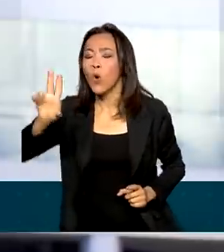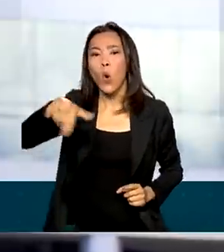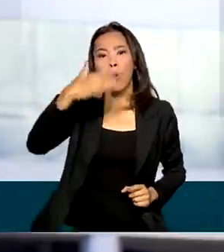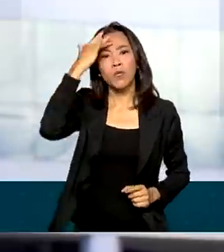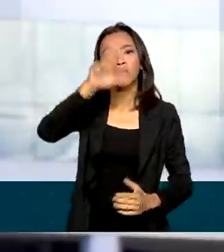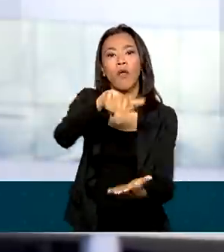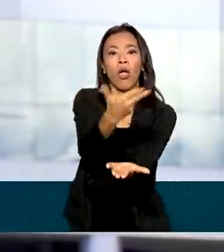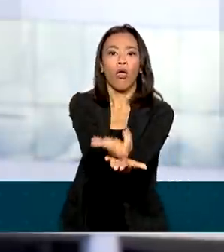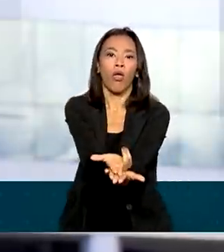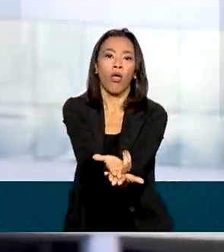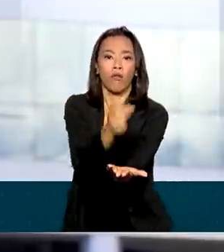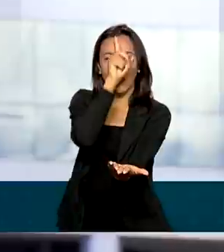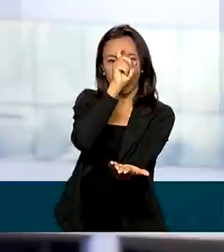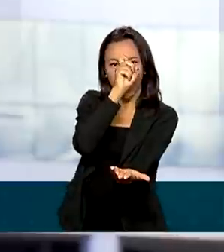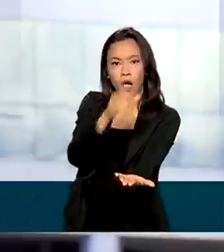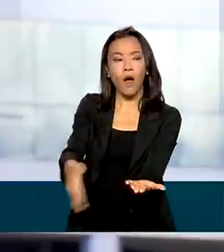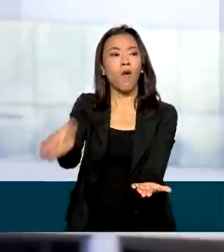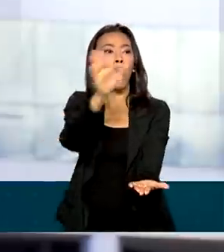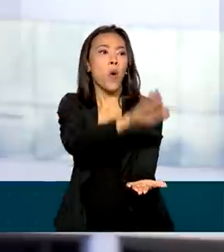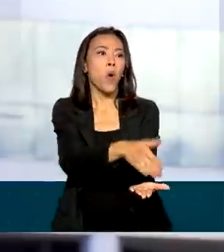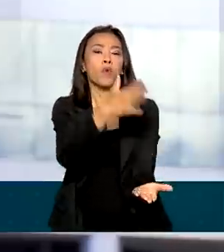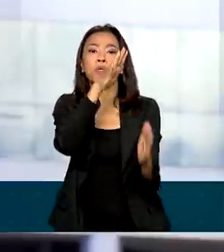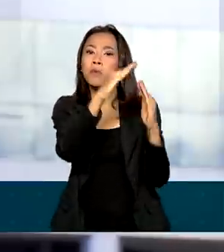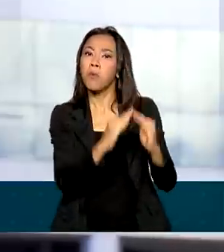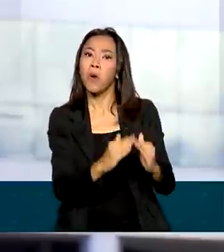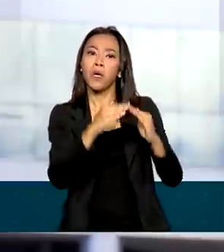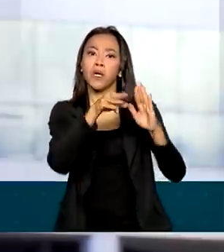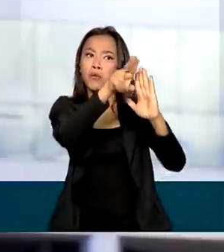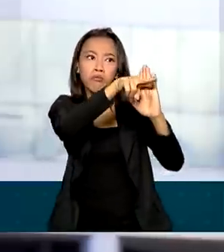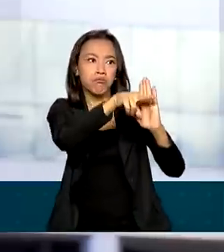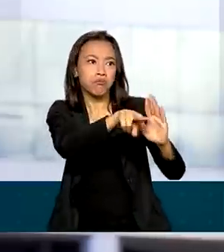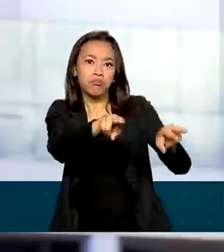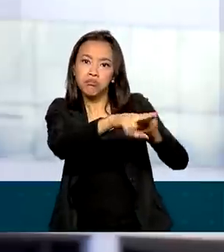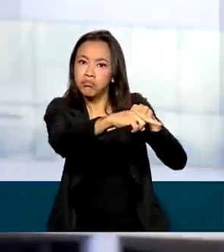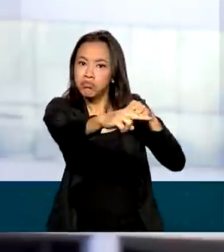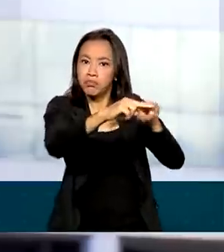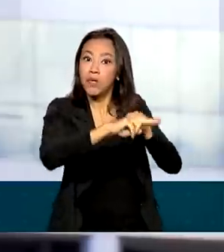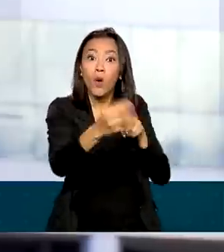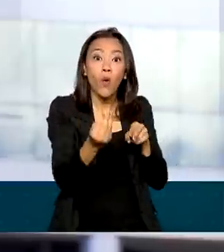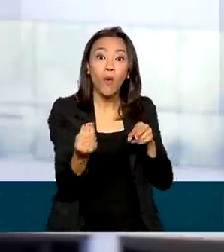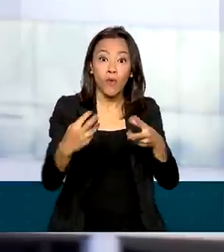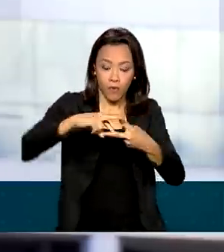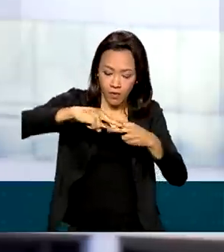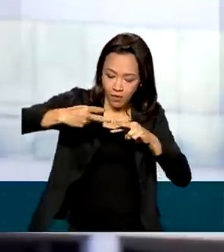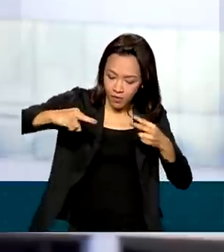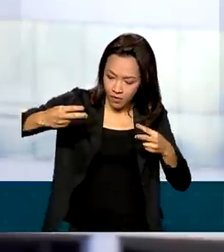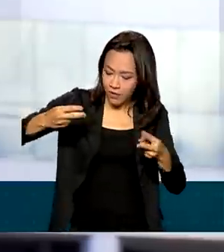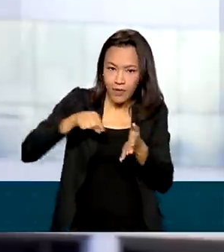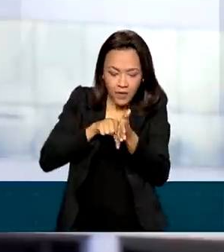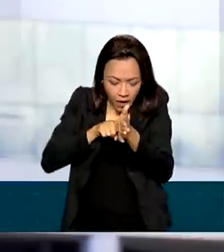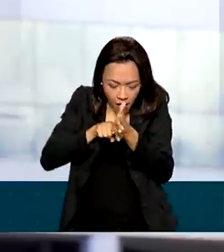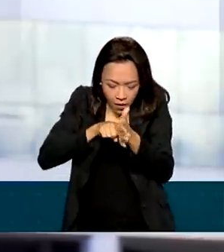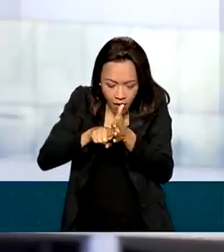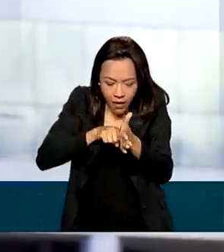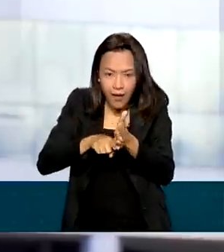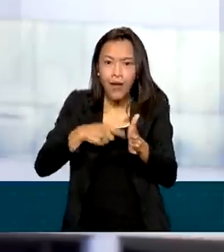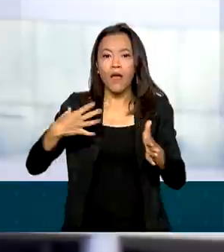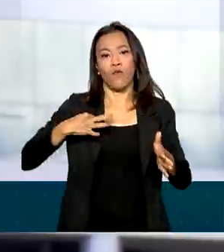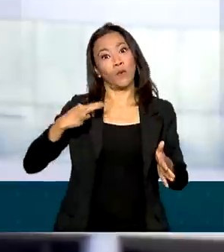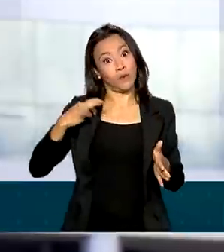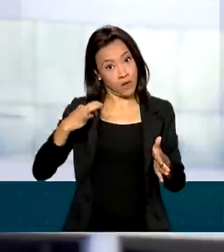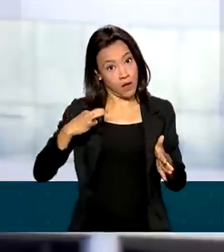hospitais, clínicas ou abrigos de todo o país, por meio de cruzamento de material genético. A coleta é feita de forma